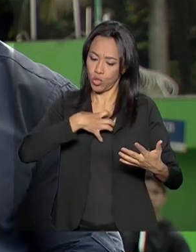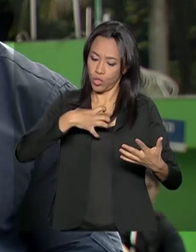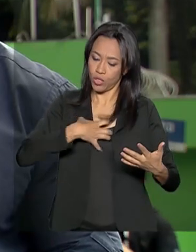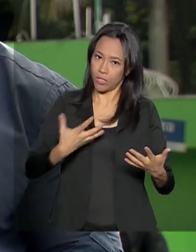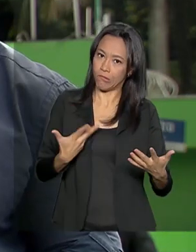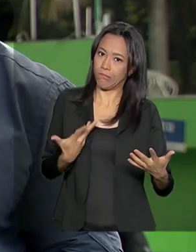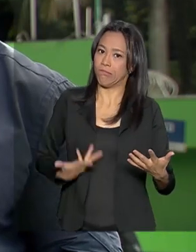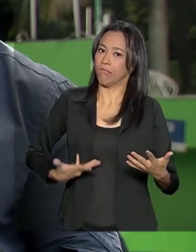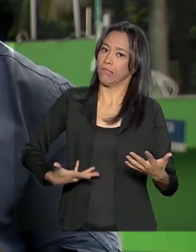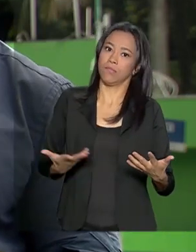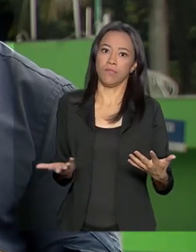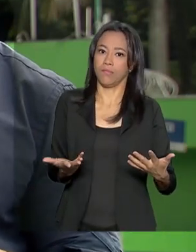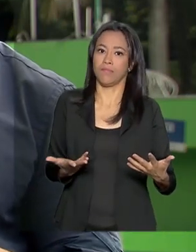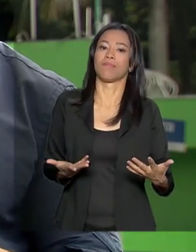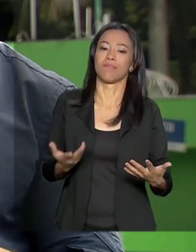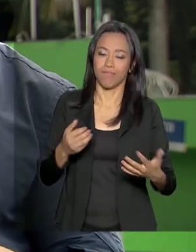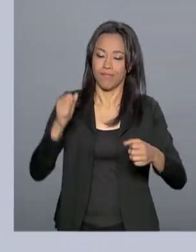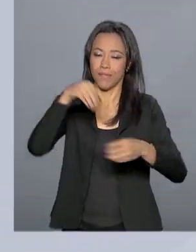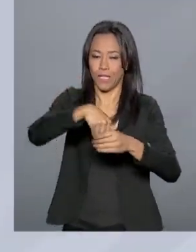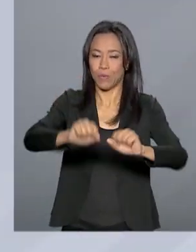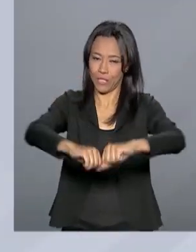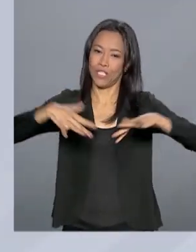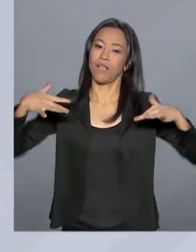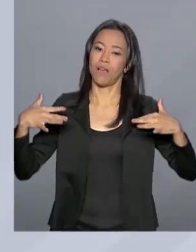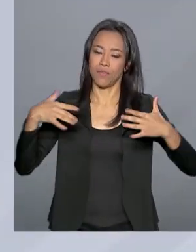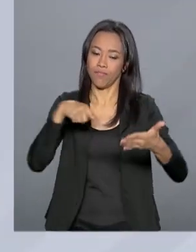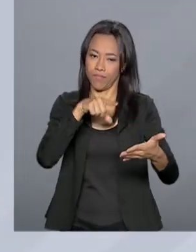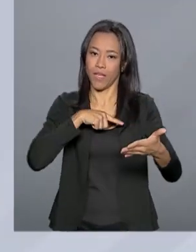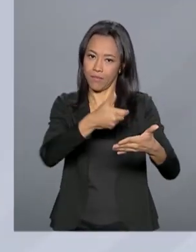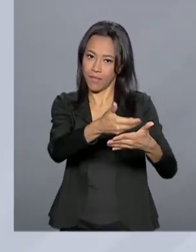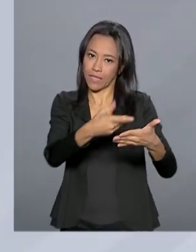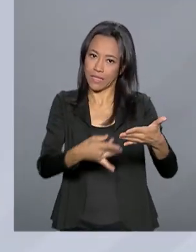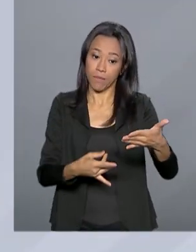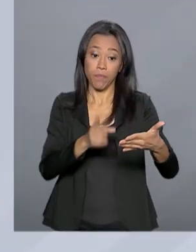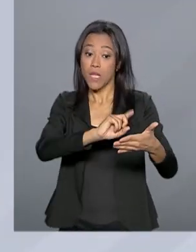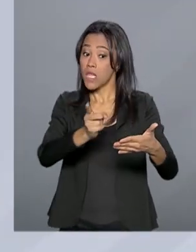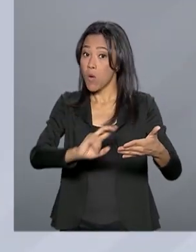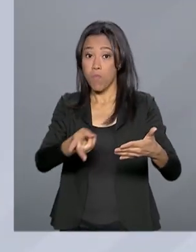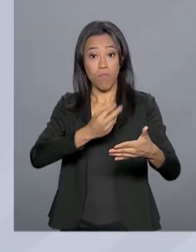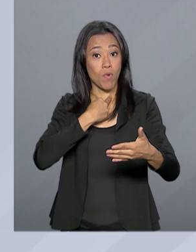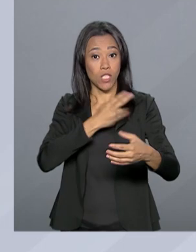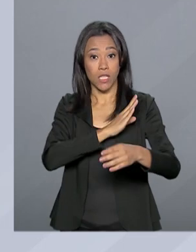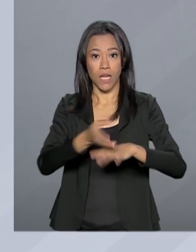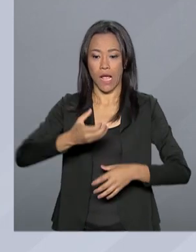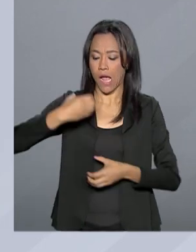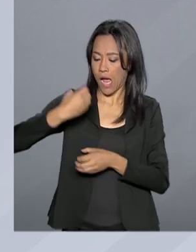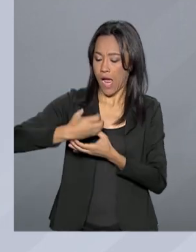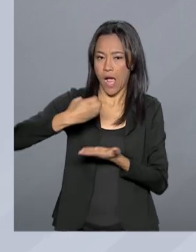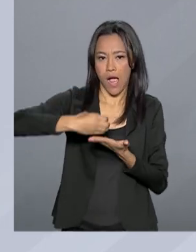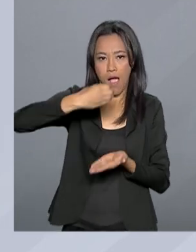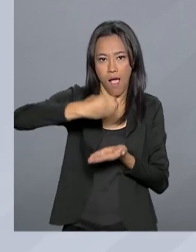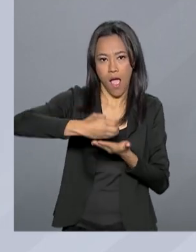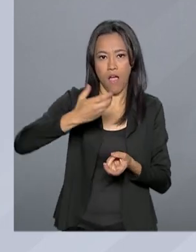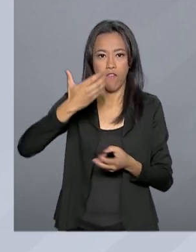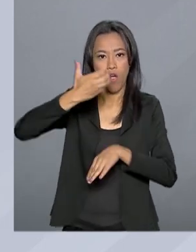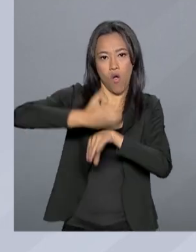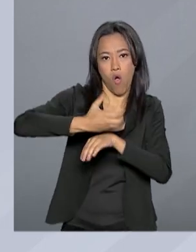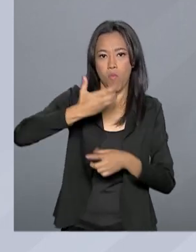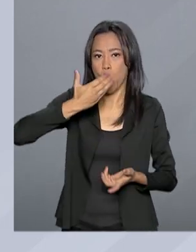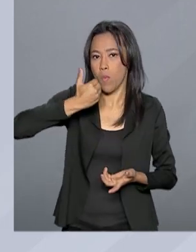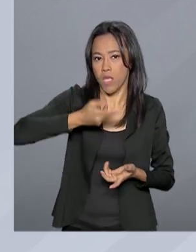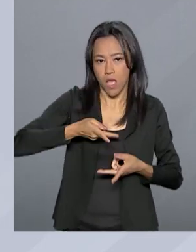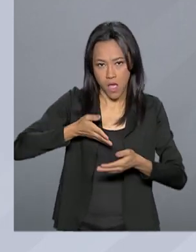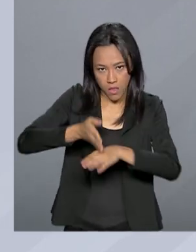dos torcedores nos estádios. Nos estádios, nada de entrar com garrafas, copos, líquidos ou comida.